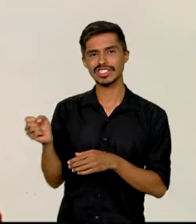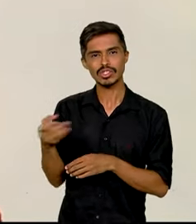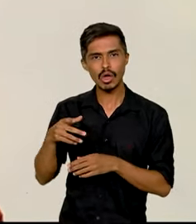ferramenta. lá.